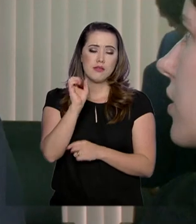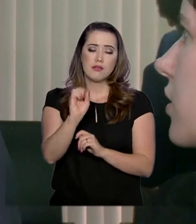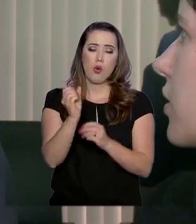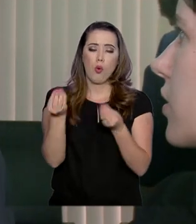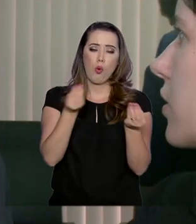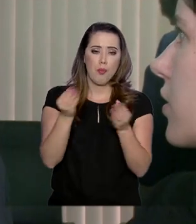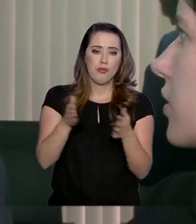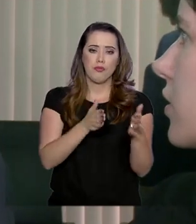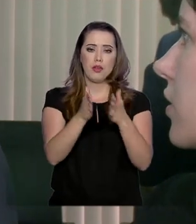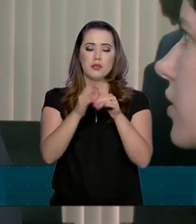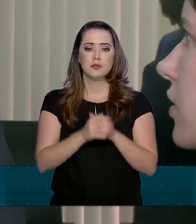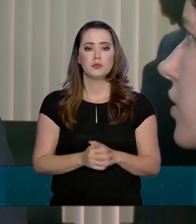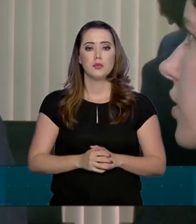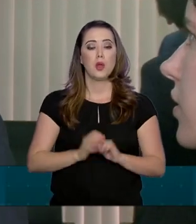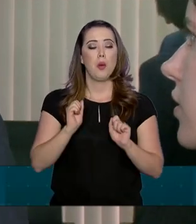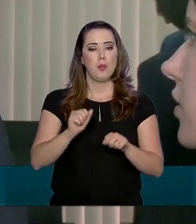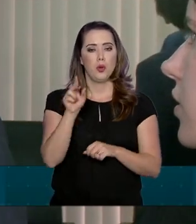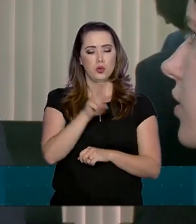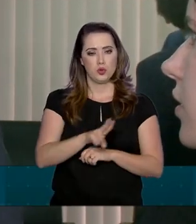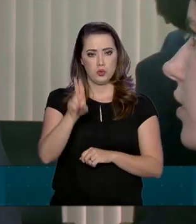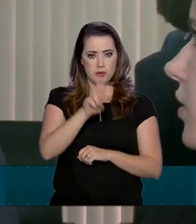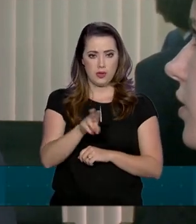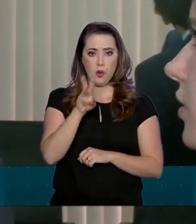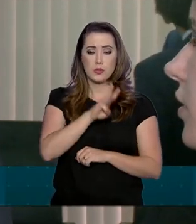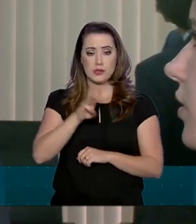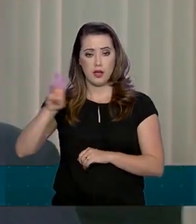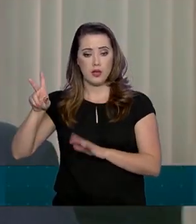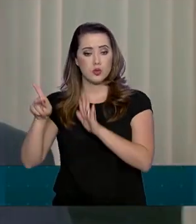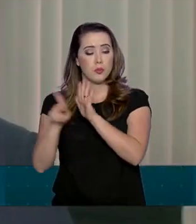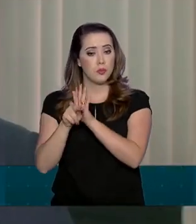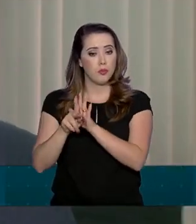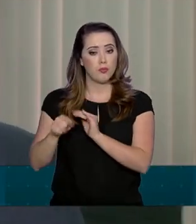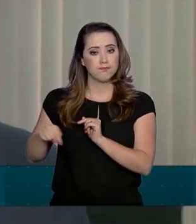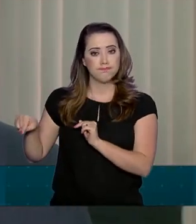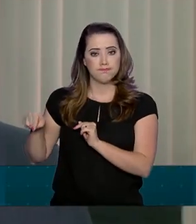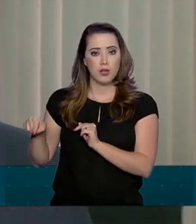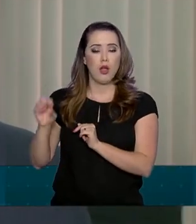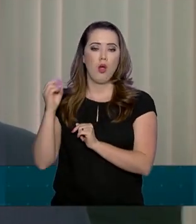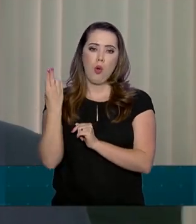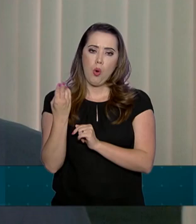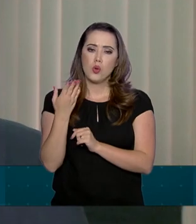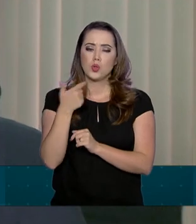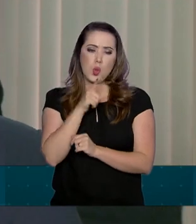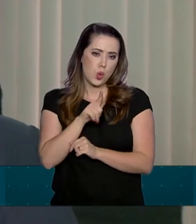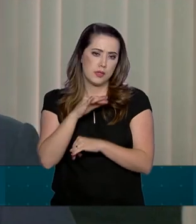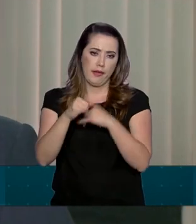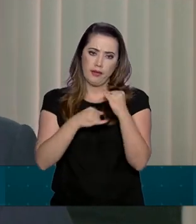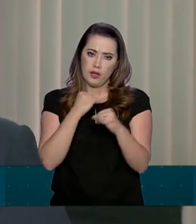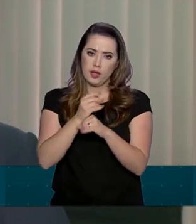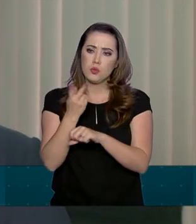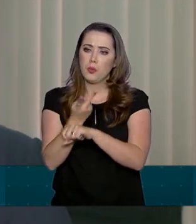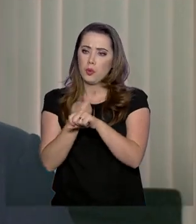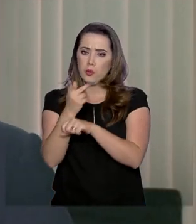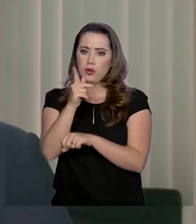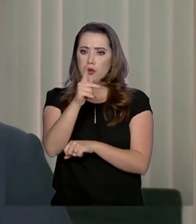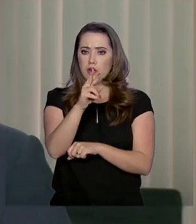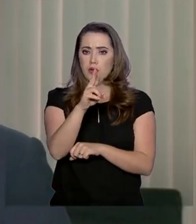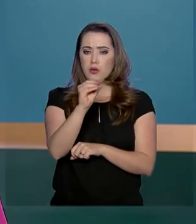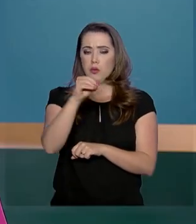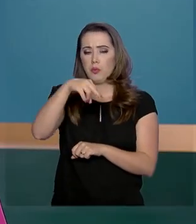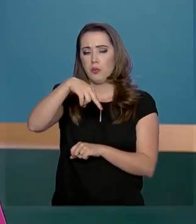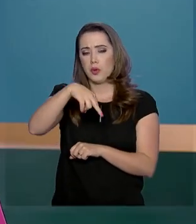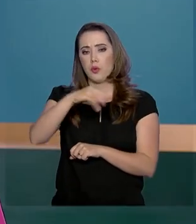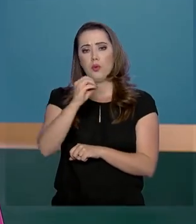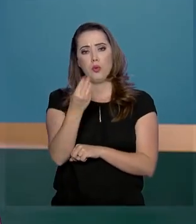a plataforma do consumidor.gov.br. Se ele não lidar bem com a internet, ele pode procurar o PROCON ou o Ministério Público.